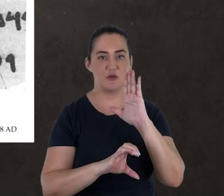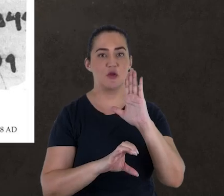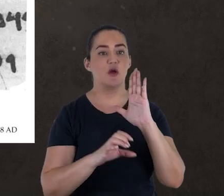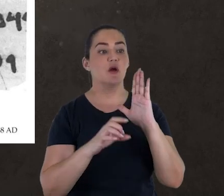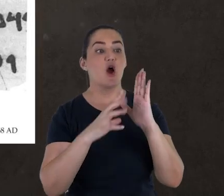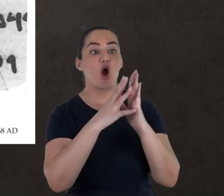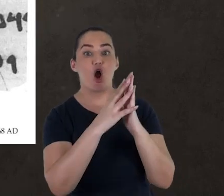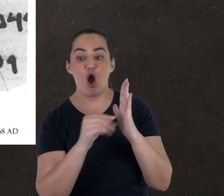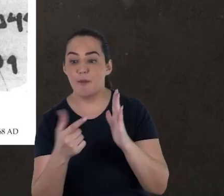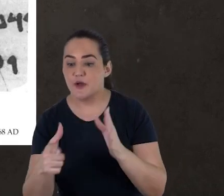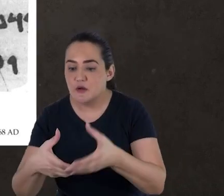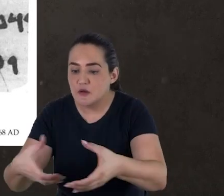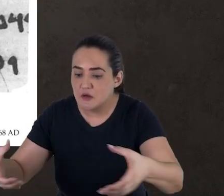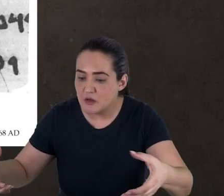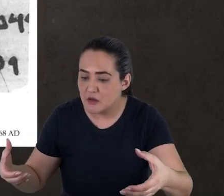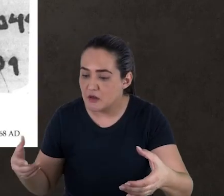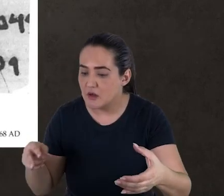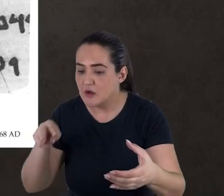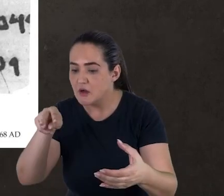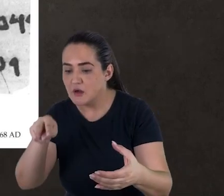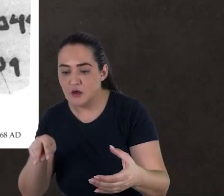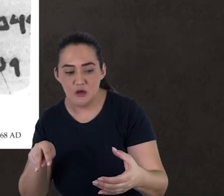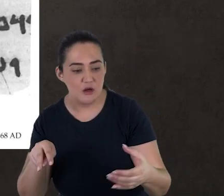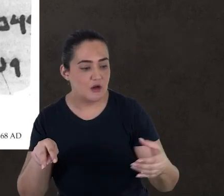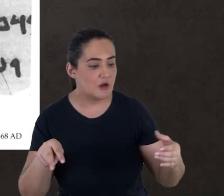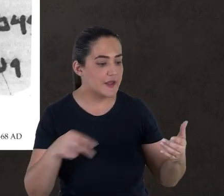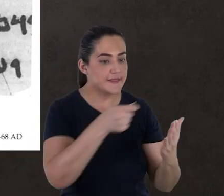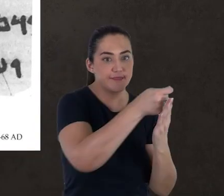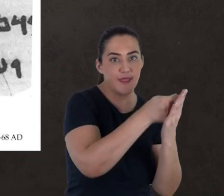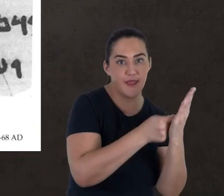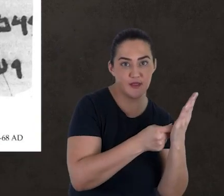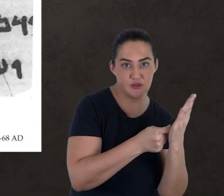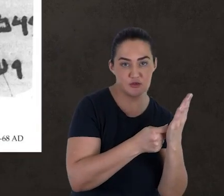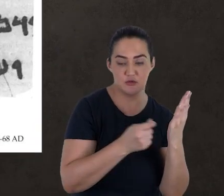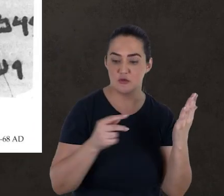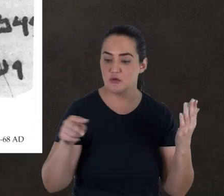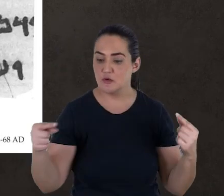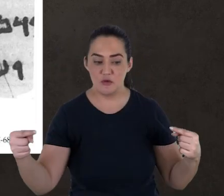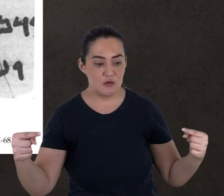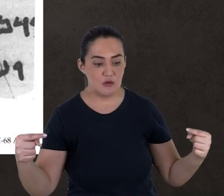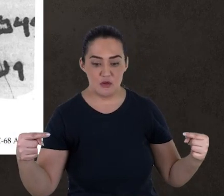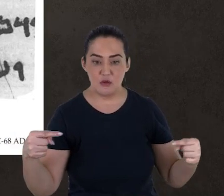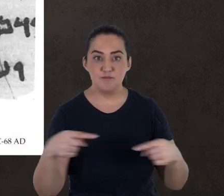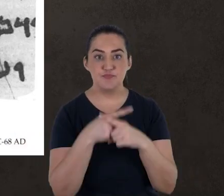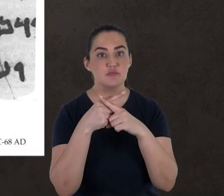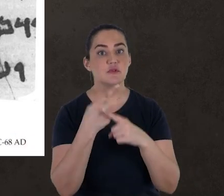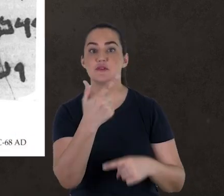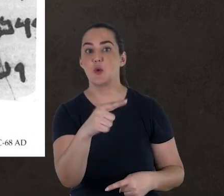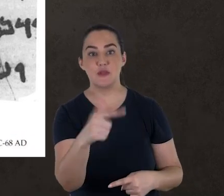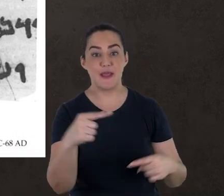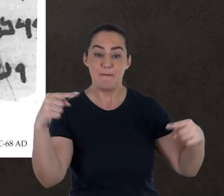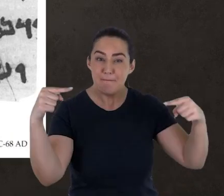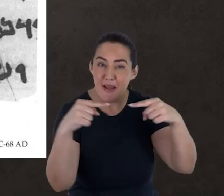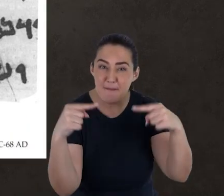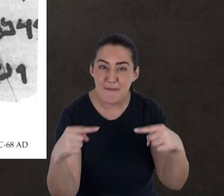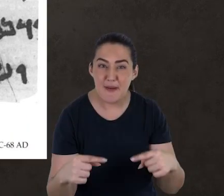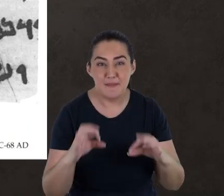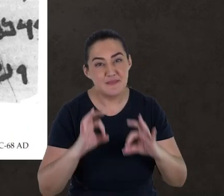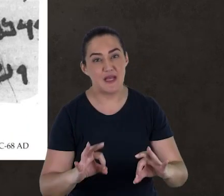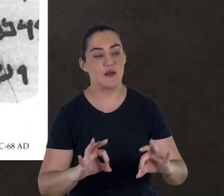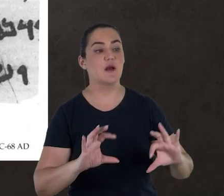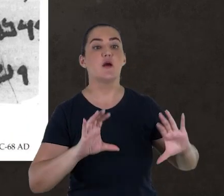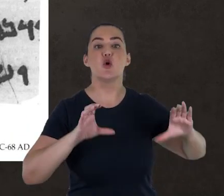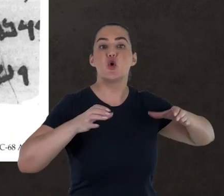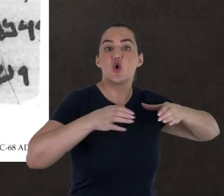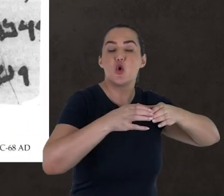nessas cópias nenhuma discordância textual com a cópia maçorética produzida pelos judeus da Idade Média, ou